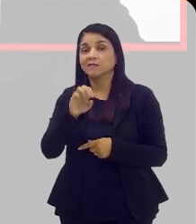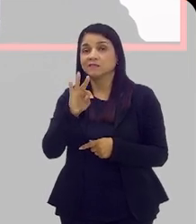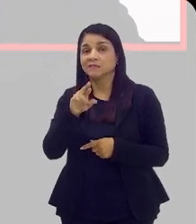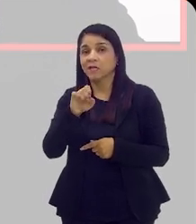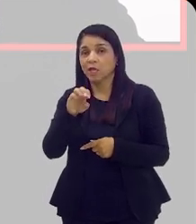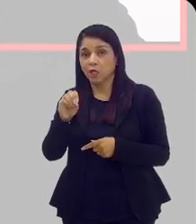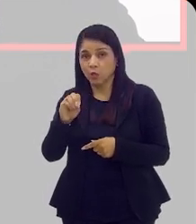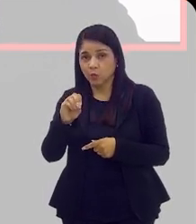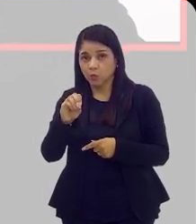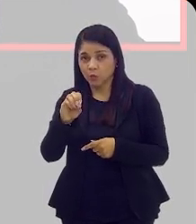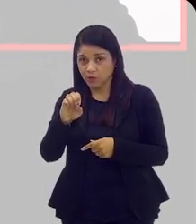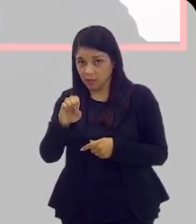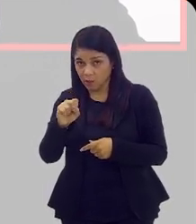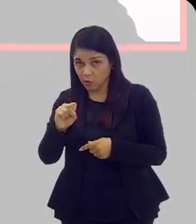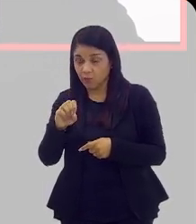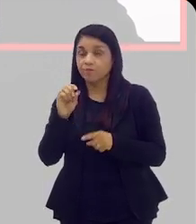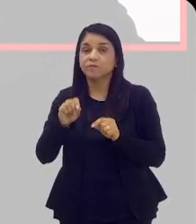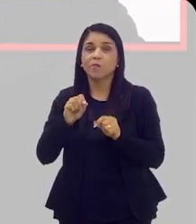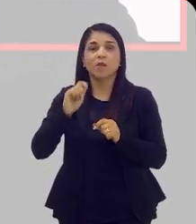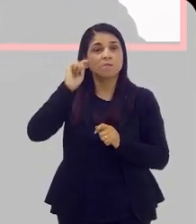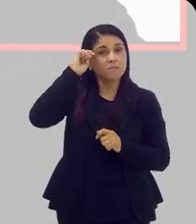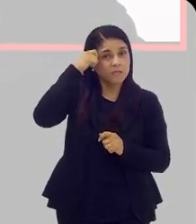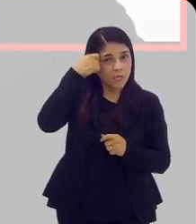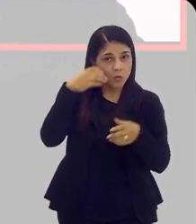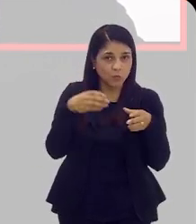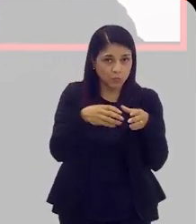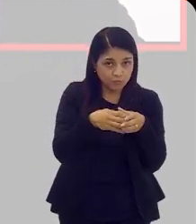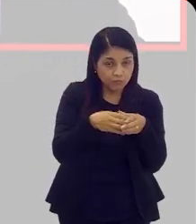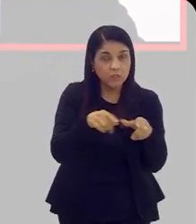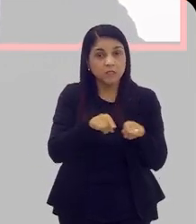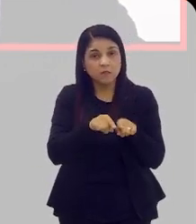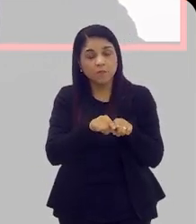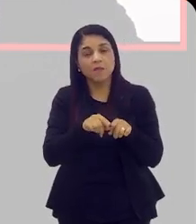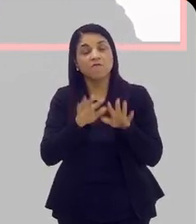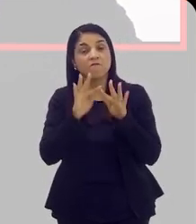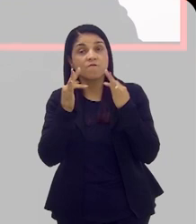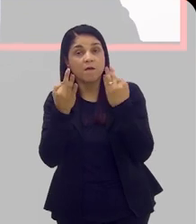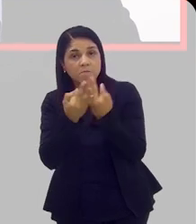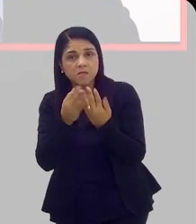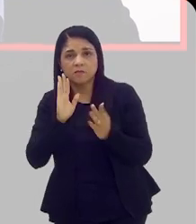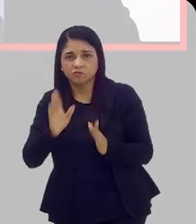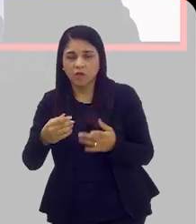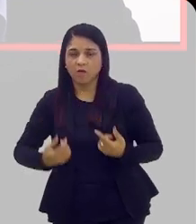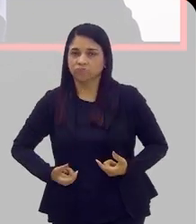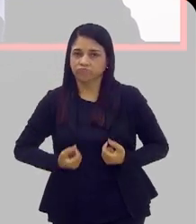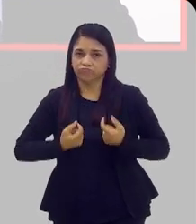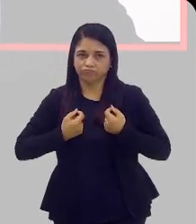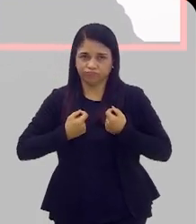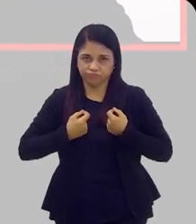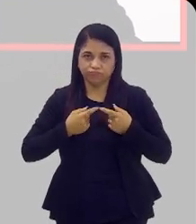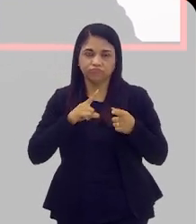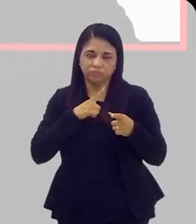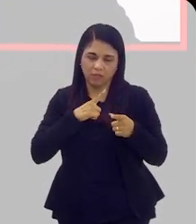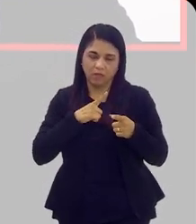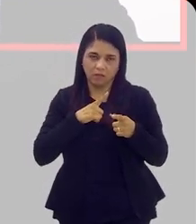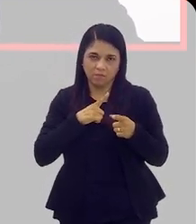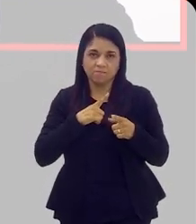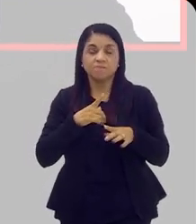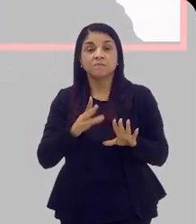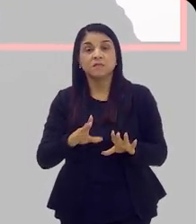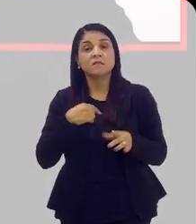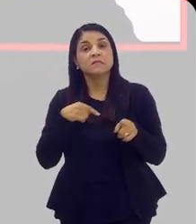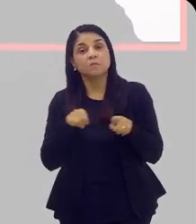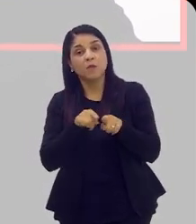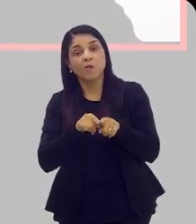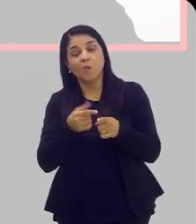são negros e pessoas com familiar de primeiro grau, que tem história de câncer de próstata. Além de todos os outros hábitos que, de uma forma